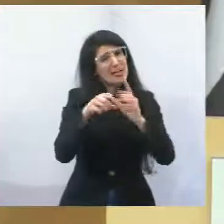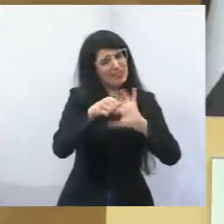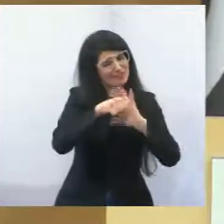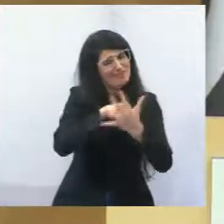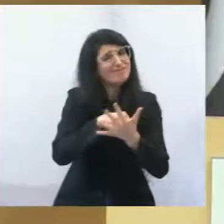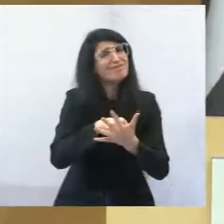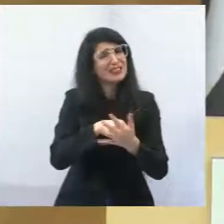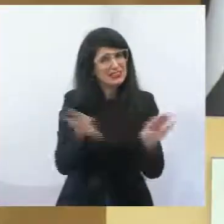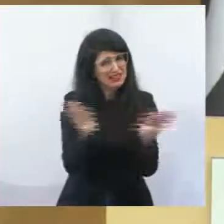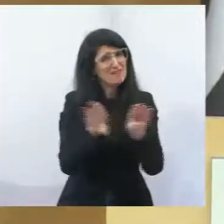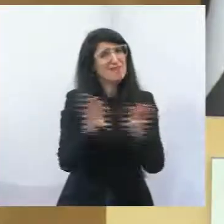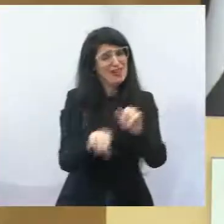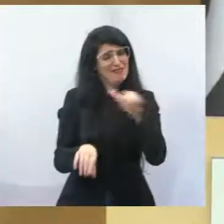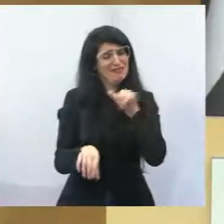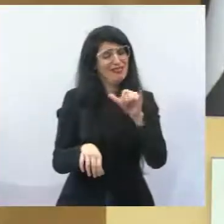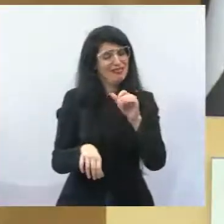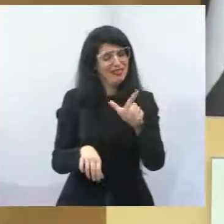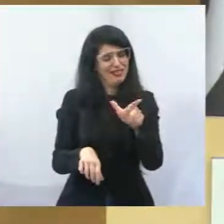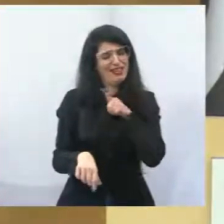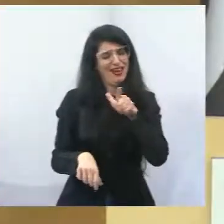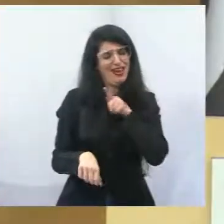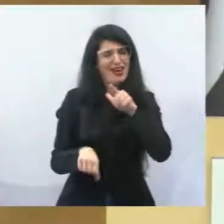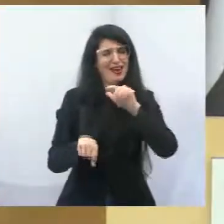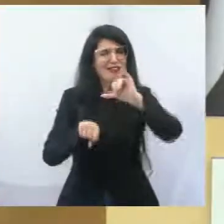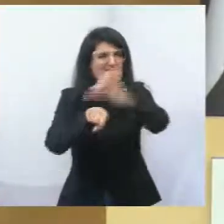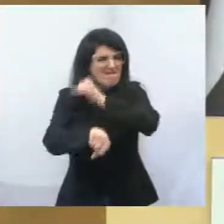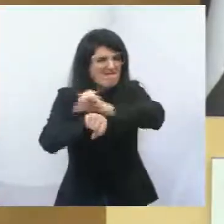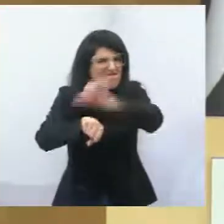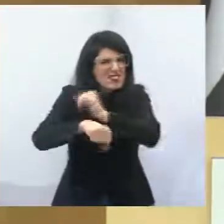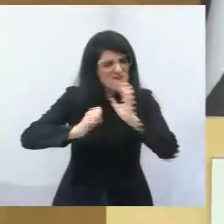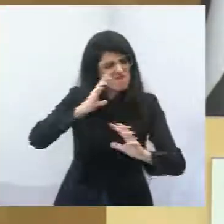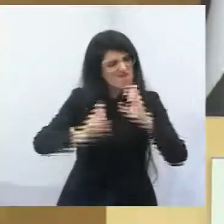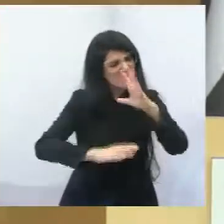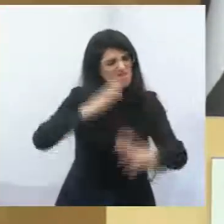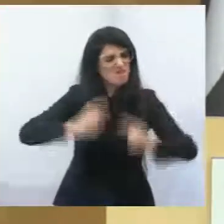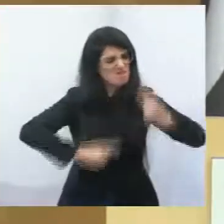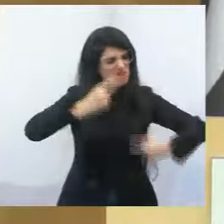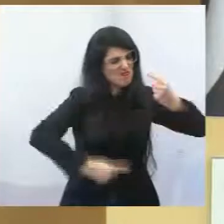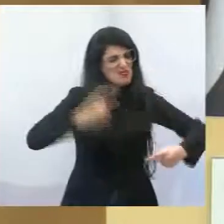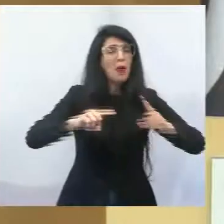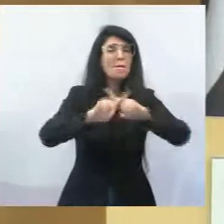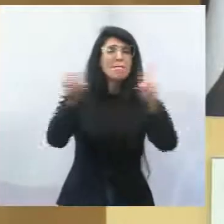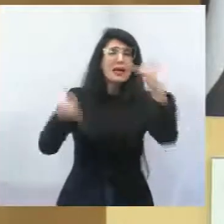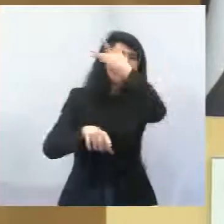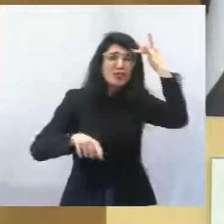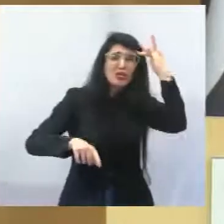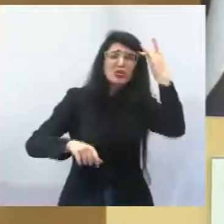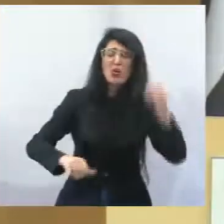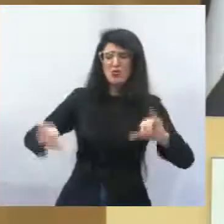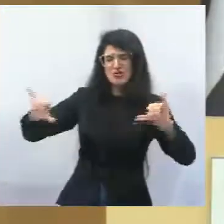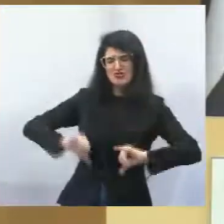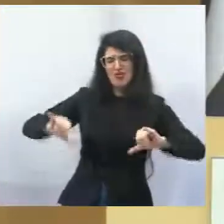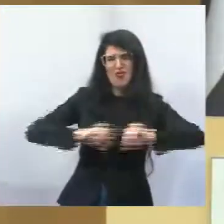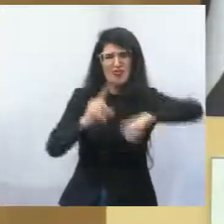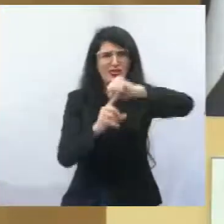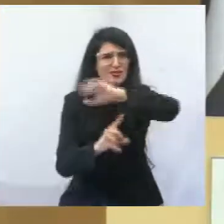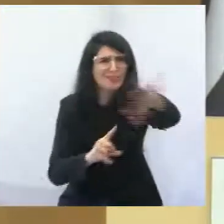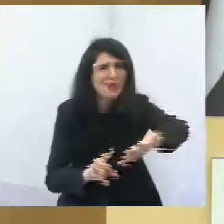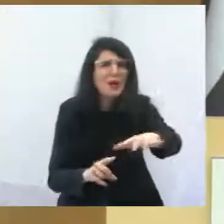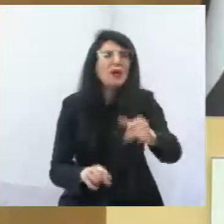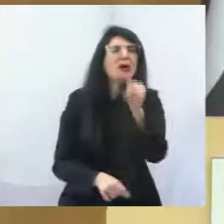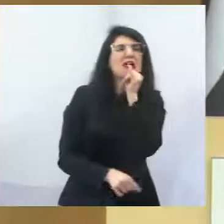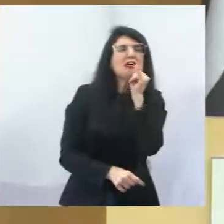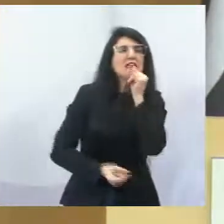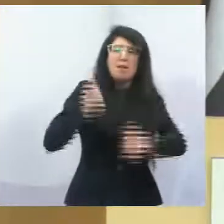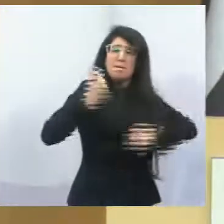É lamentável que isso aconteça, porque quem mais sofre é a população. Porque quando um desses políticos de cargo